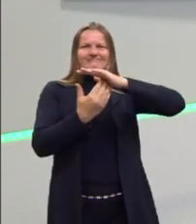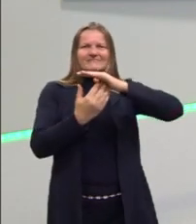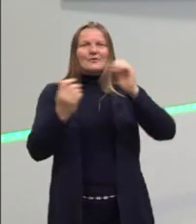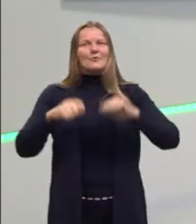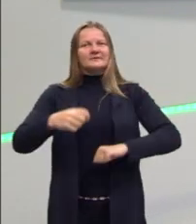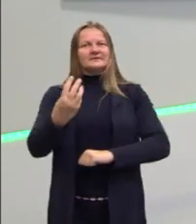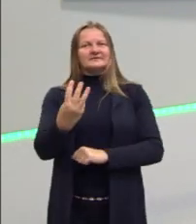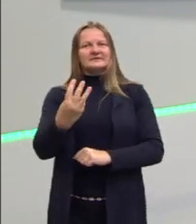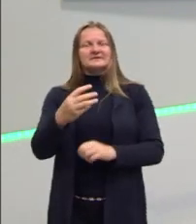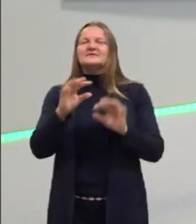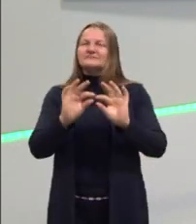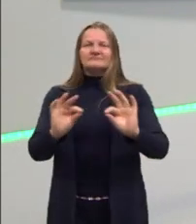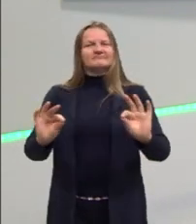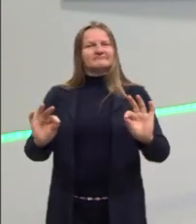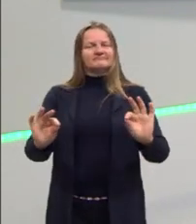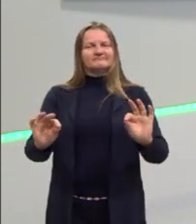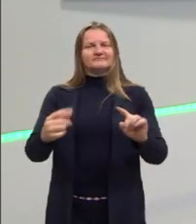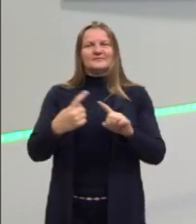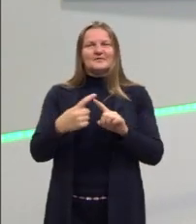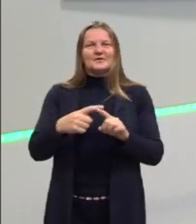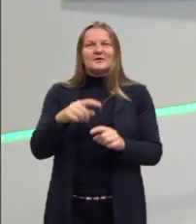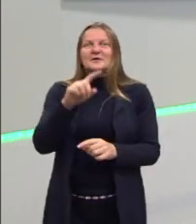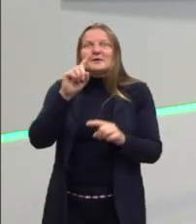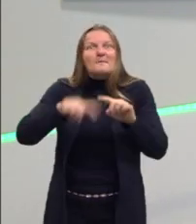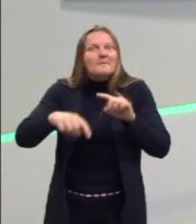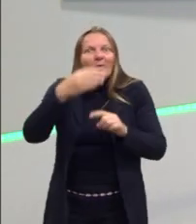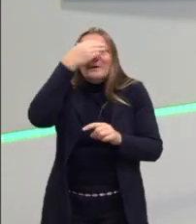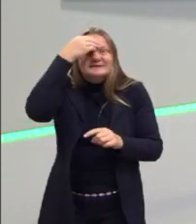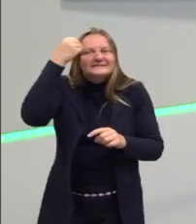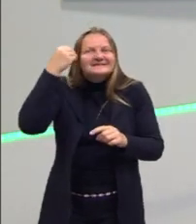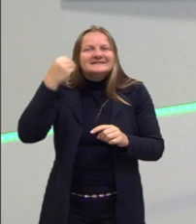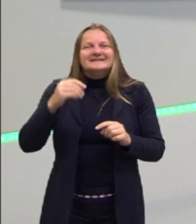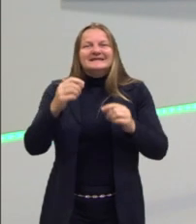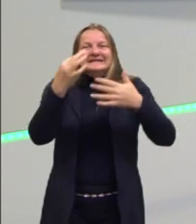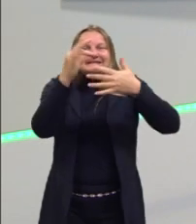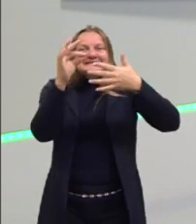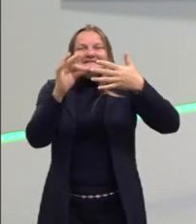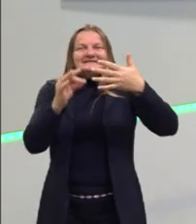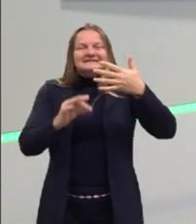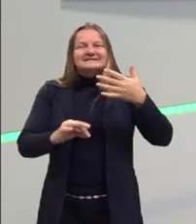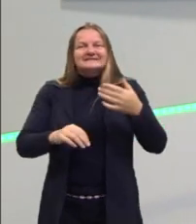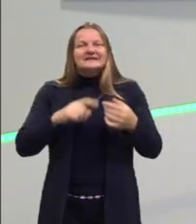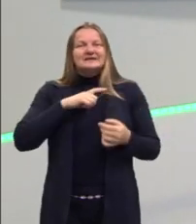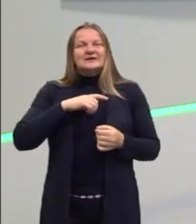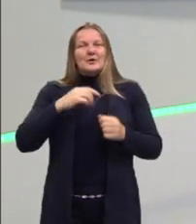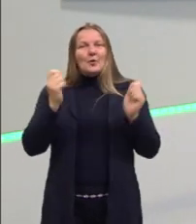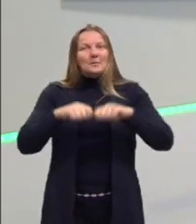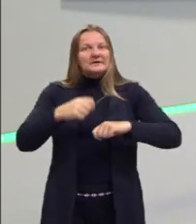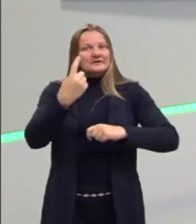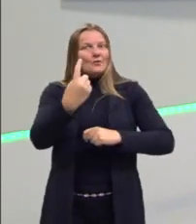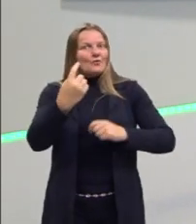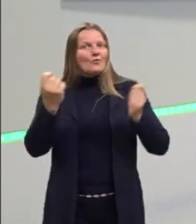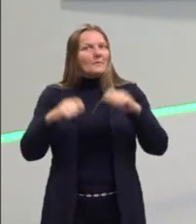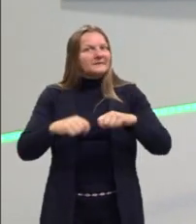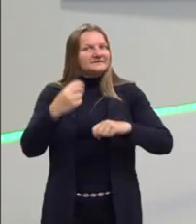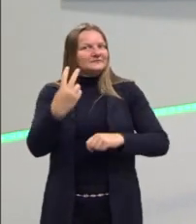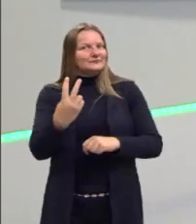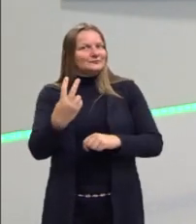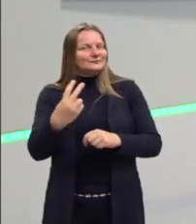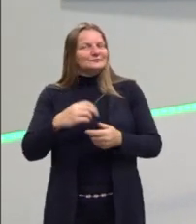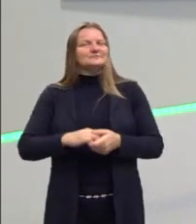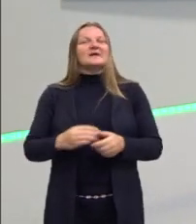é bem simples. Tu não pode te esquecer dos detalhes que pede lá na competência 1 e na competência 2,